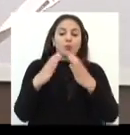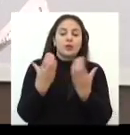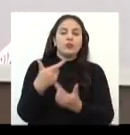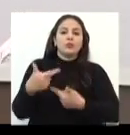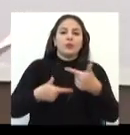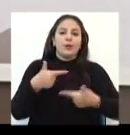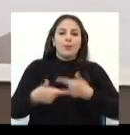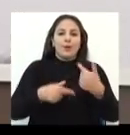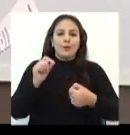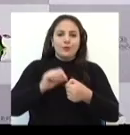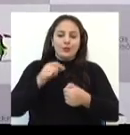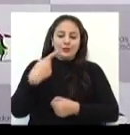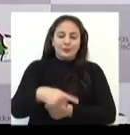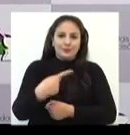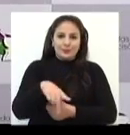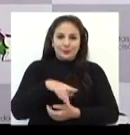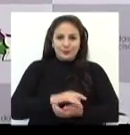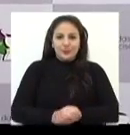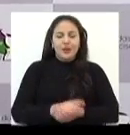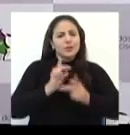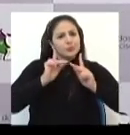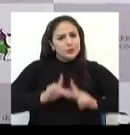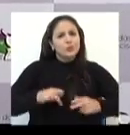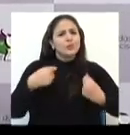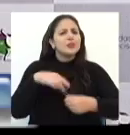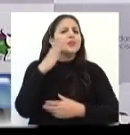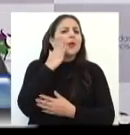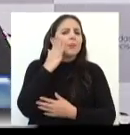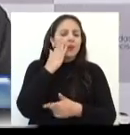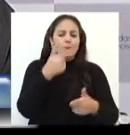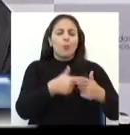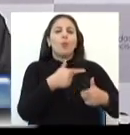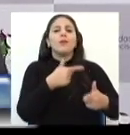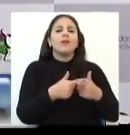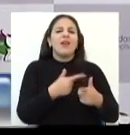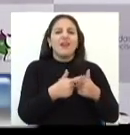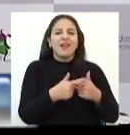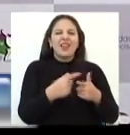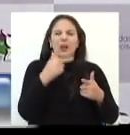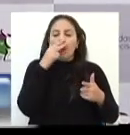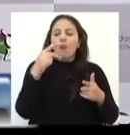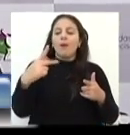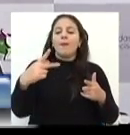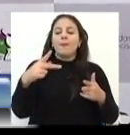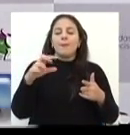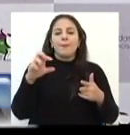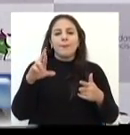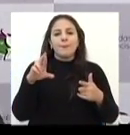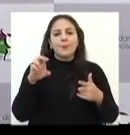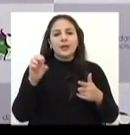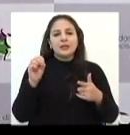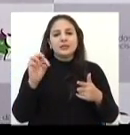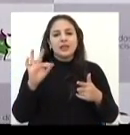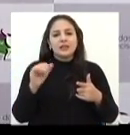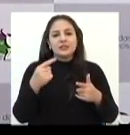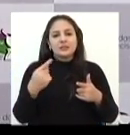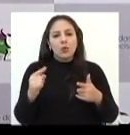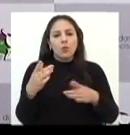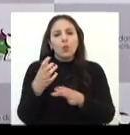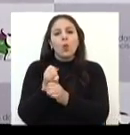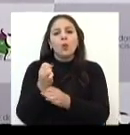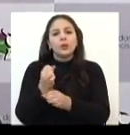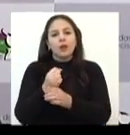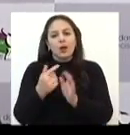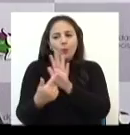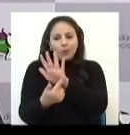realizado na Câmara. As pessoas têm que saber o porquê da prestação de contas. Às vezes as pessoas dizem, o vereador não trabalha, não faz.